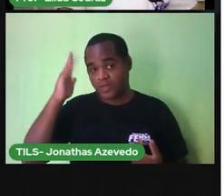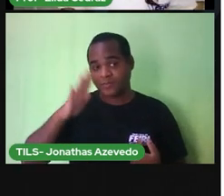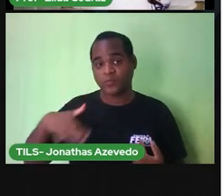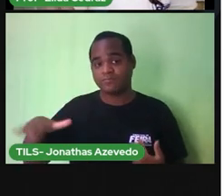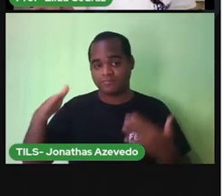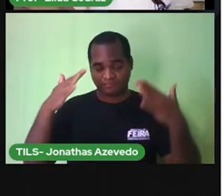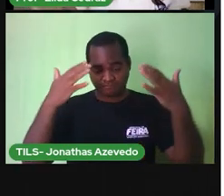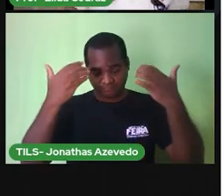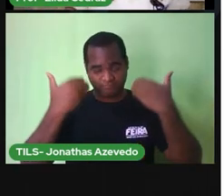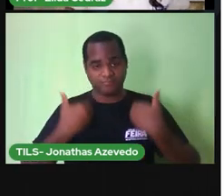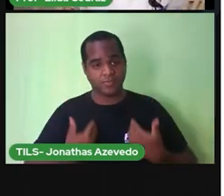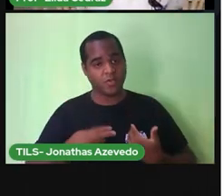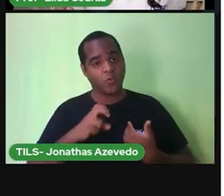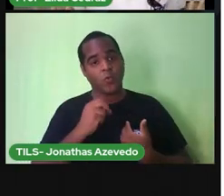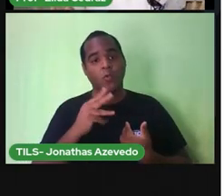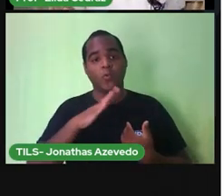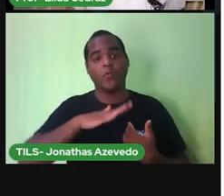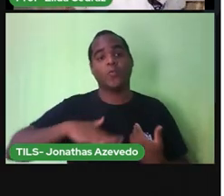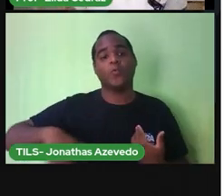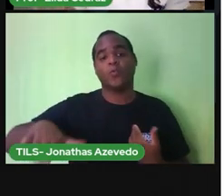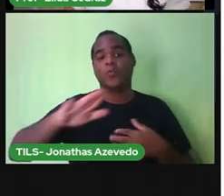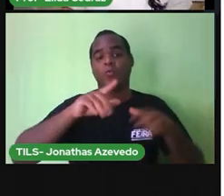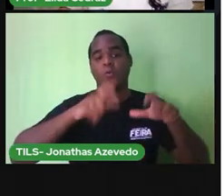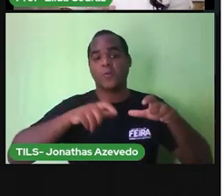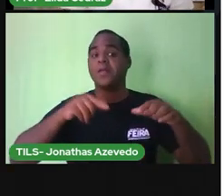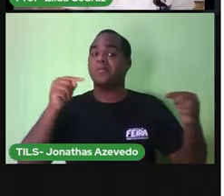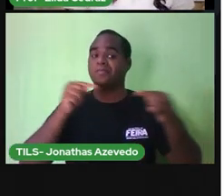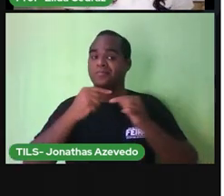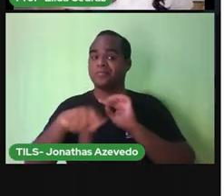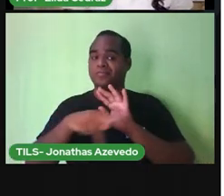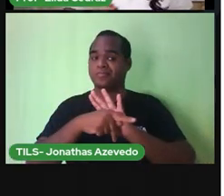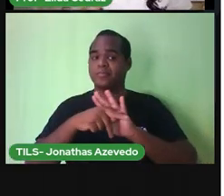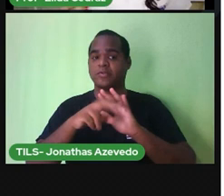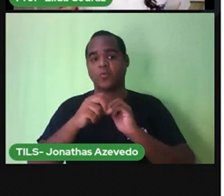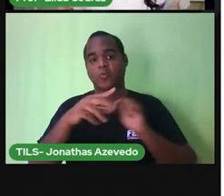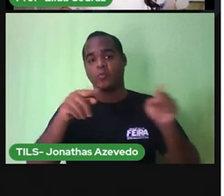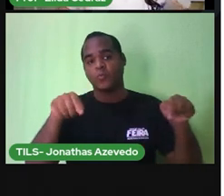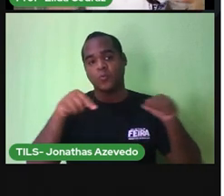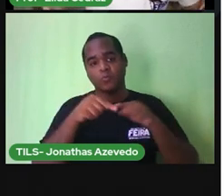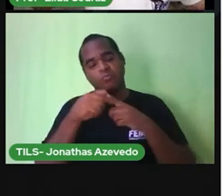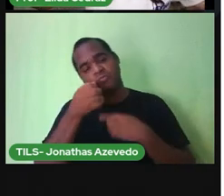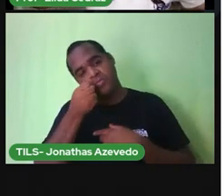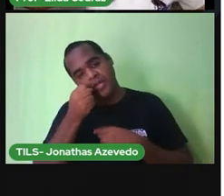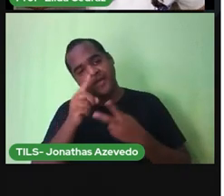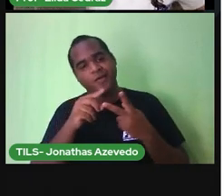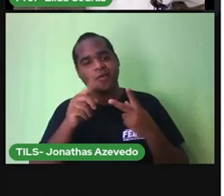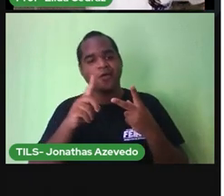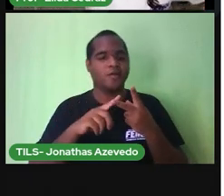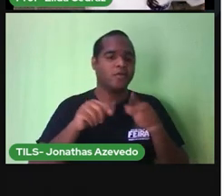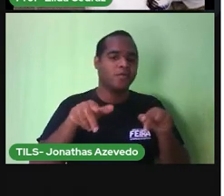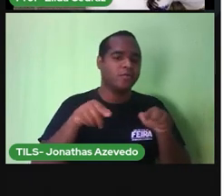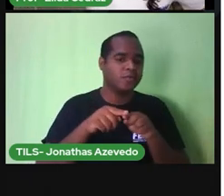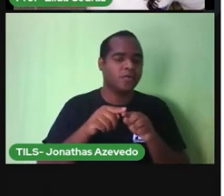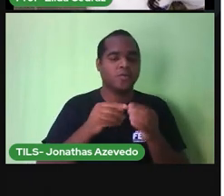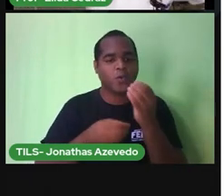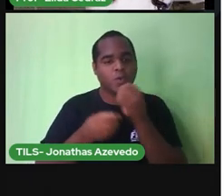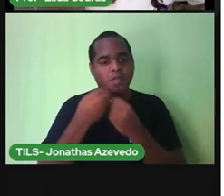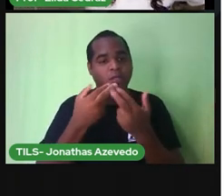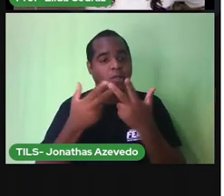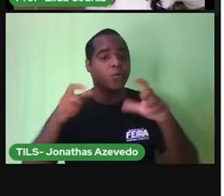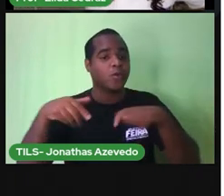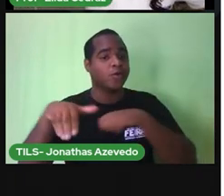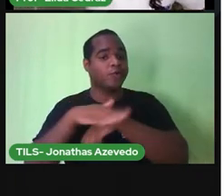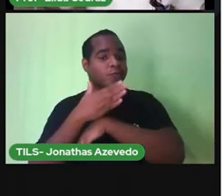pessoa ou do ambiente onde ela está. Seja o quarto, seja a sala, seja a casa, seja a rua,